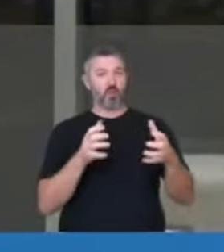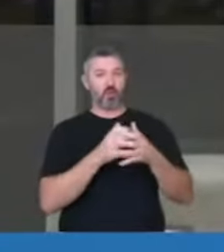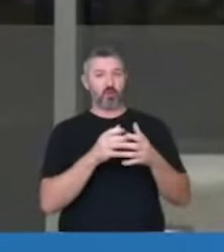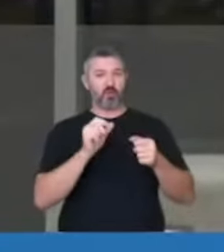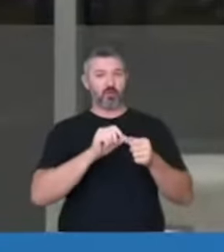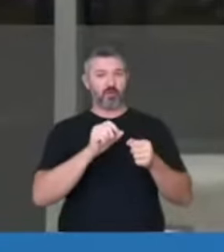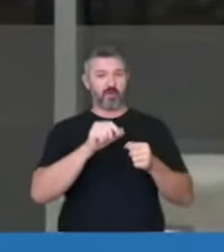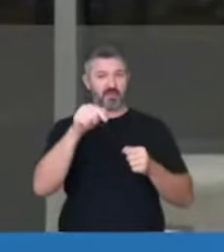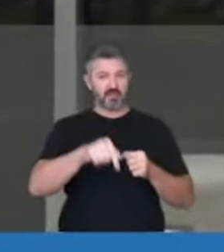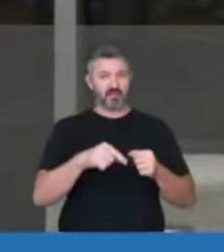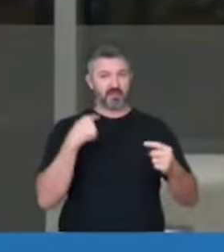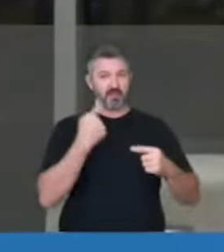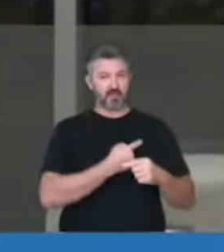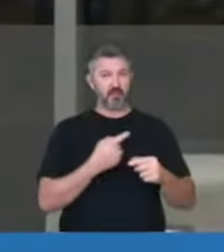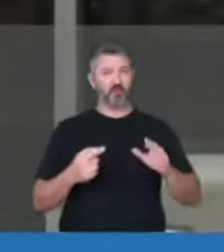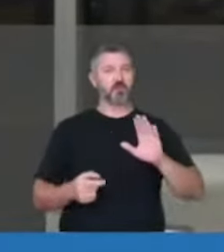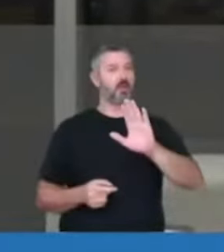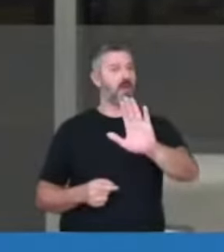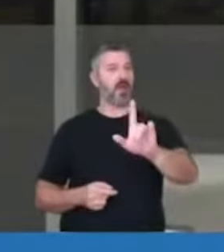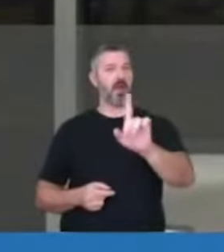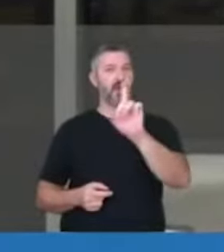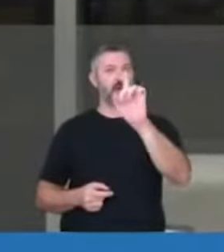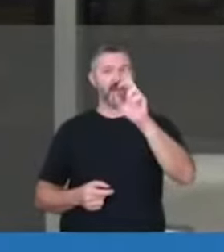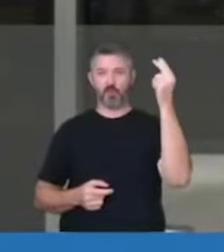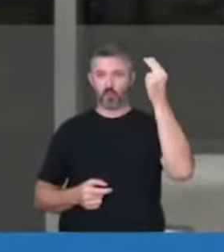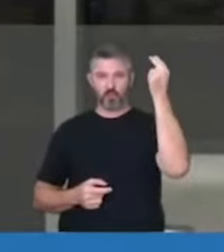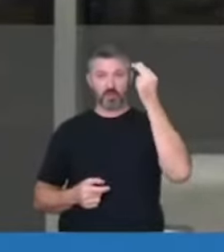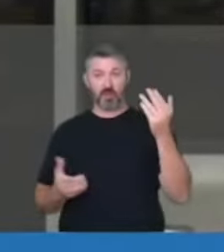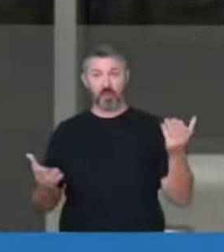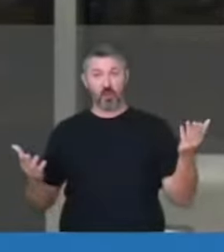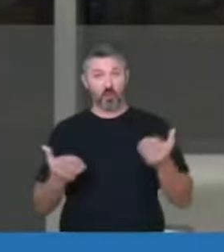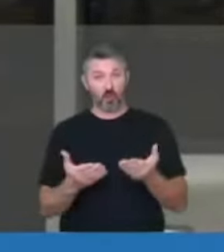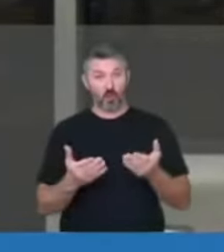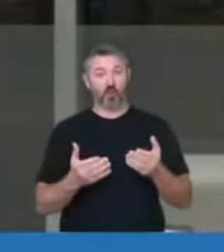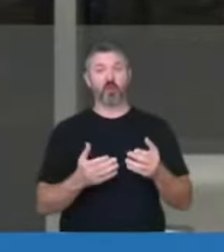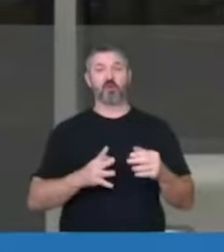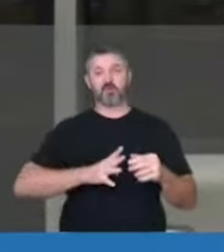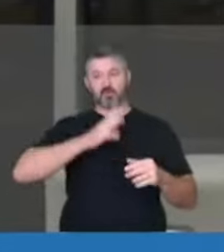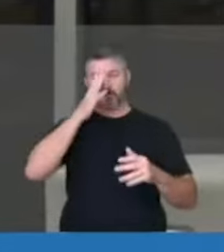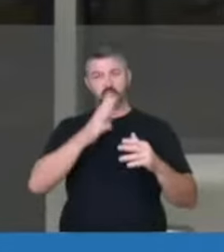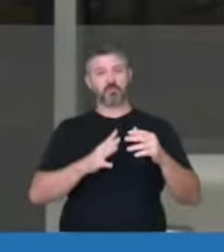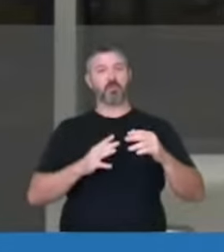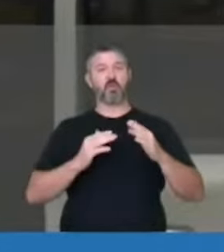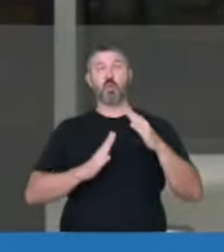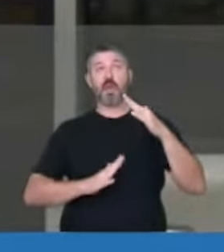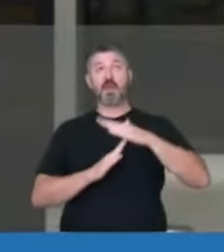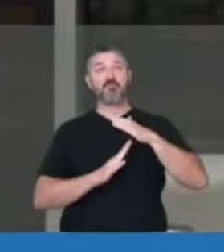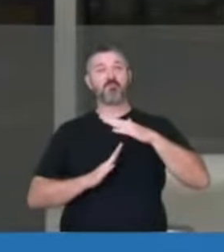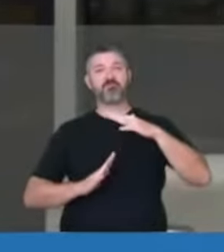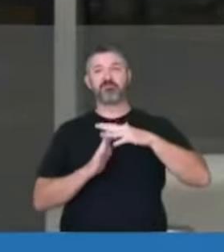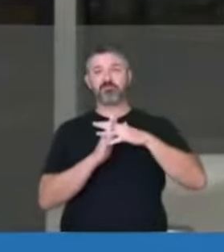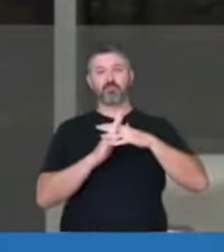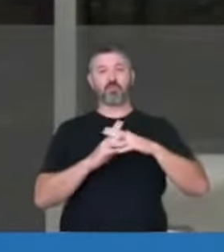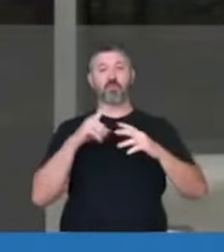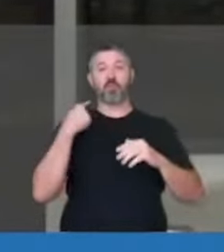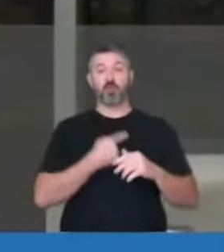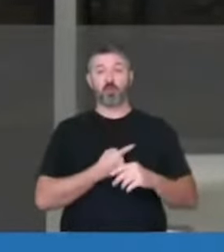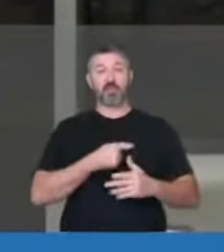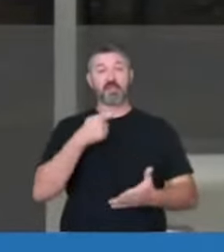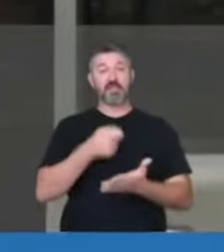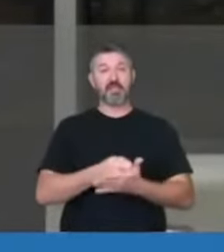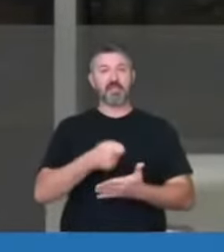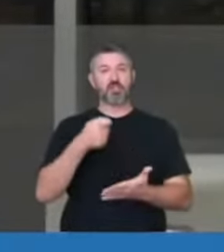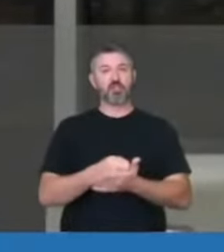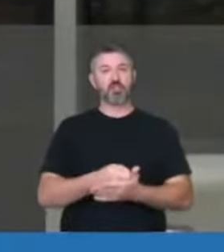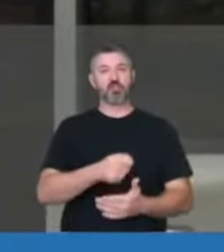tratando a gente, isto é além. Hoje, se extrapolou todos os limites e nós exigimos que o